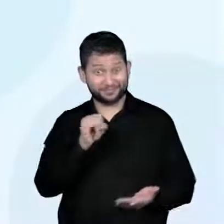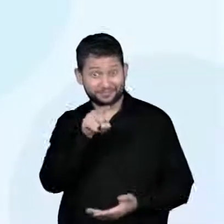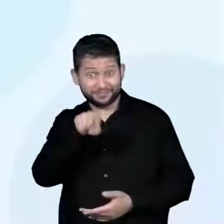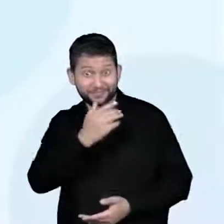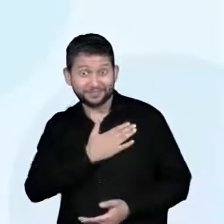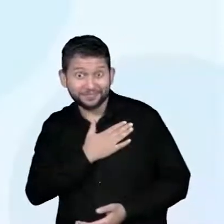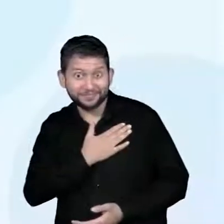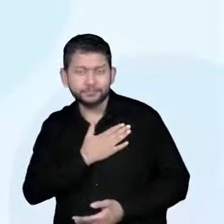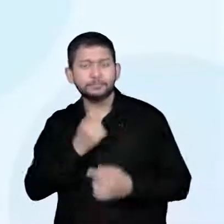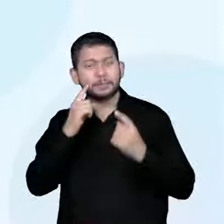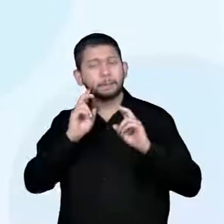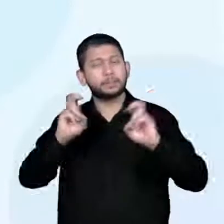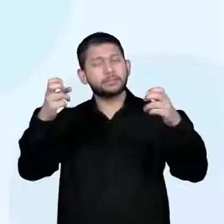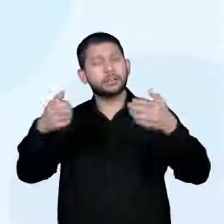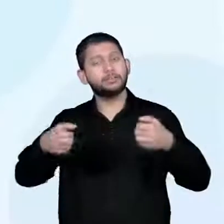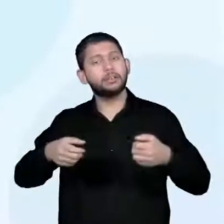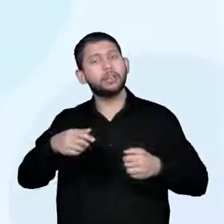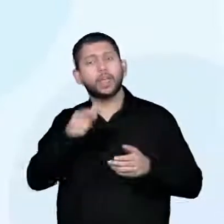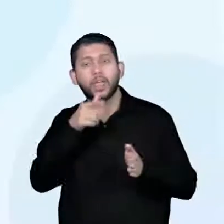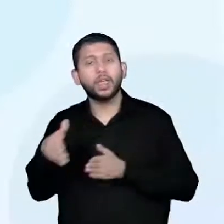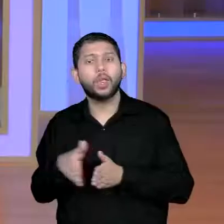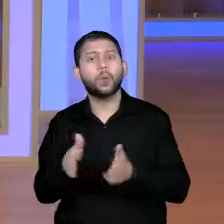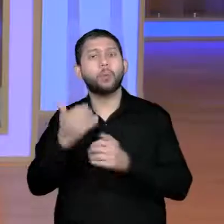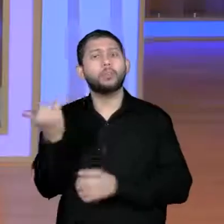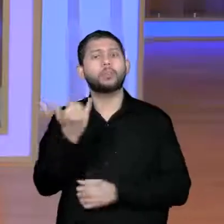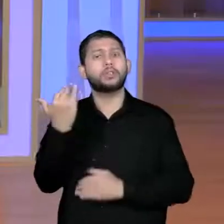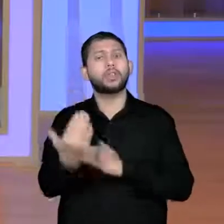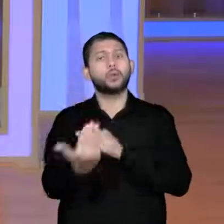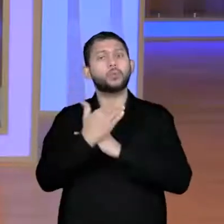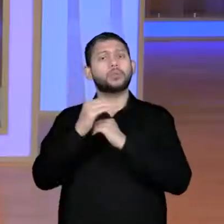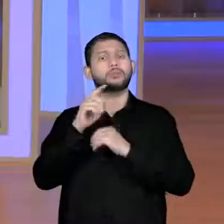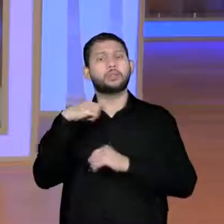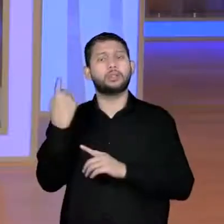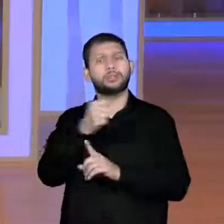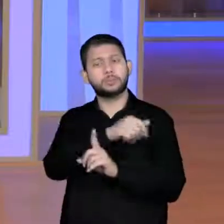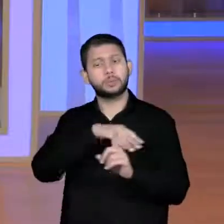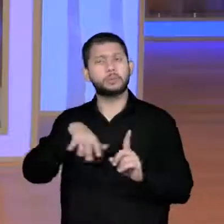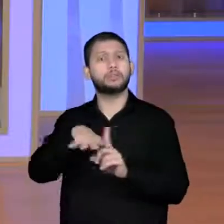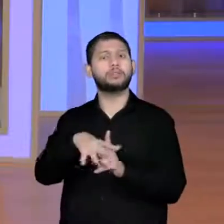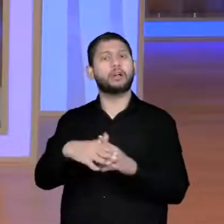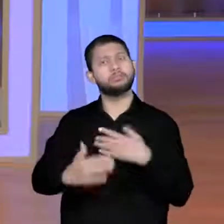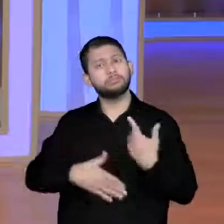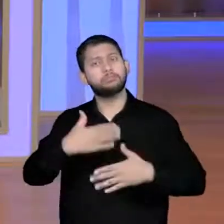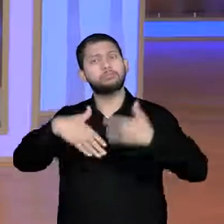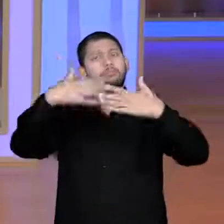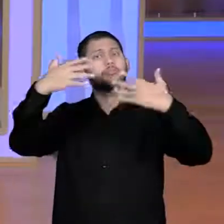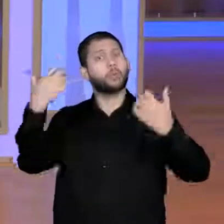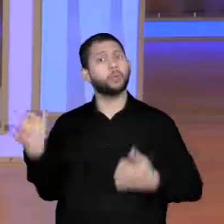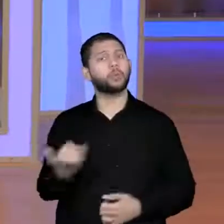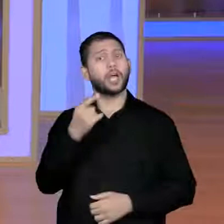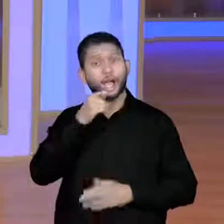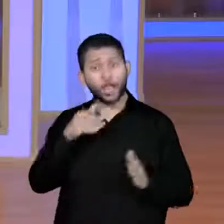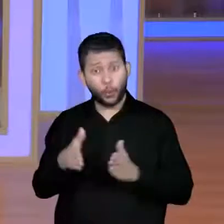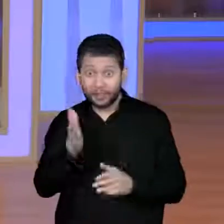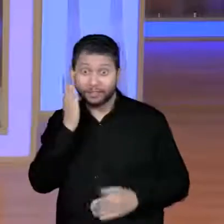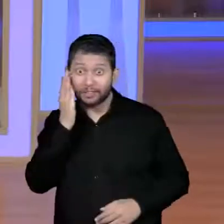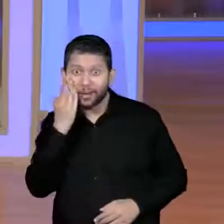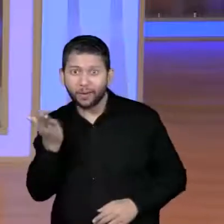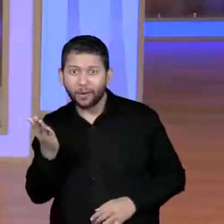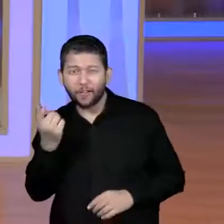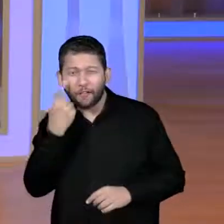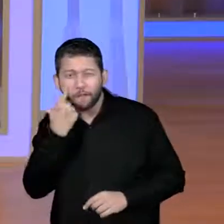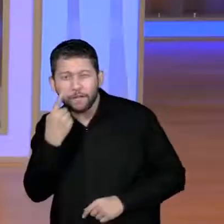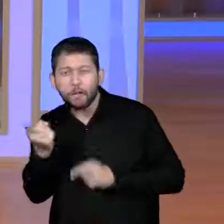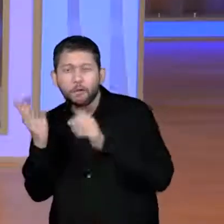a importância do rio para a humanidade e para as primeiras civilizações, percebemos o quanto foi